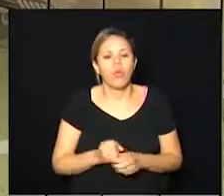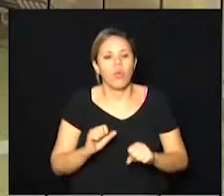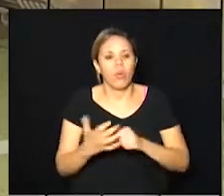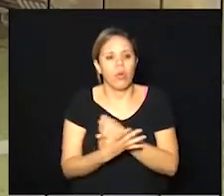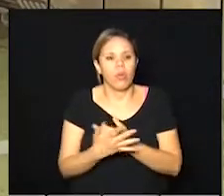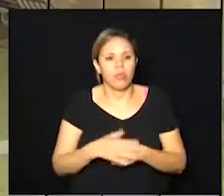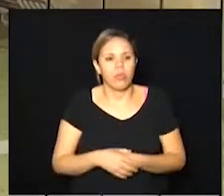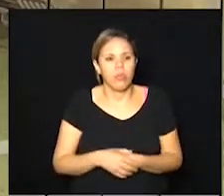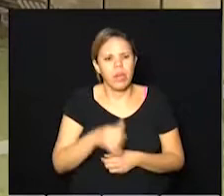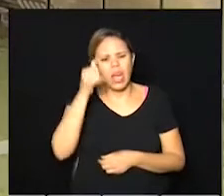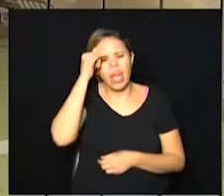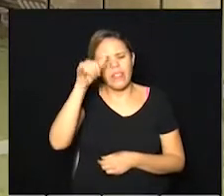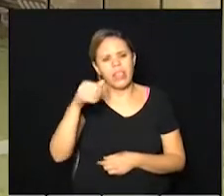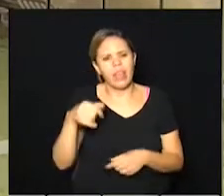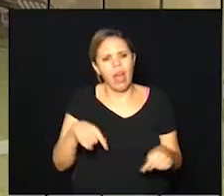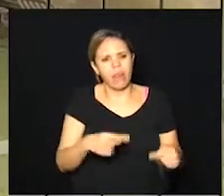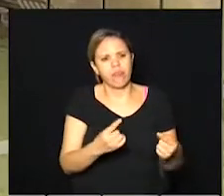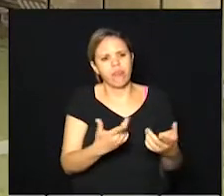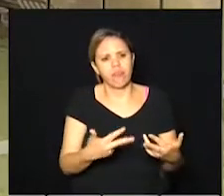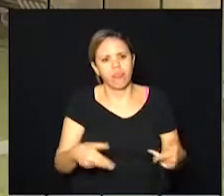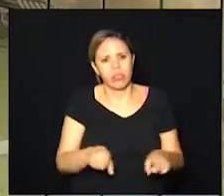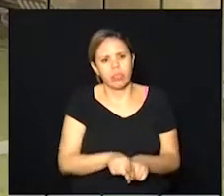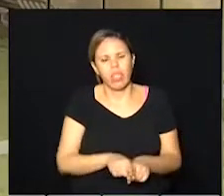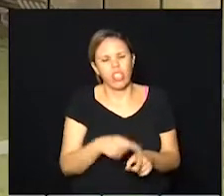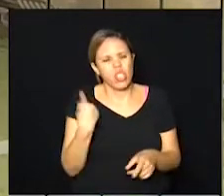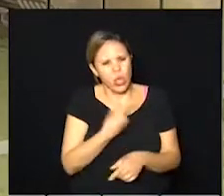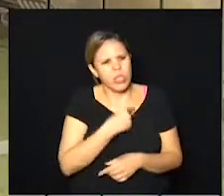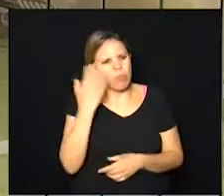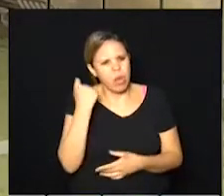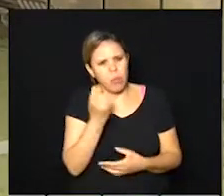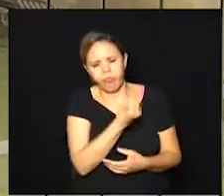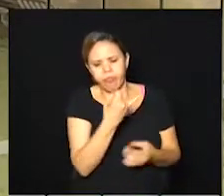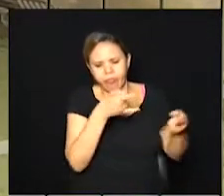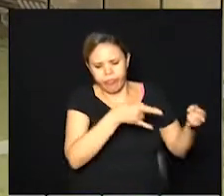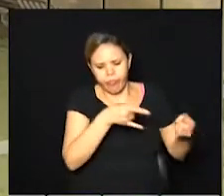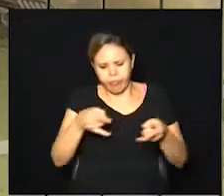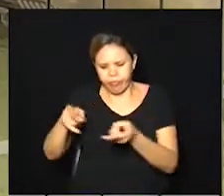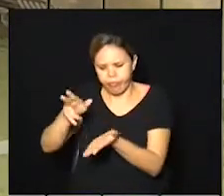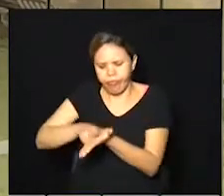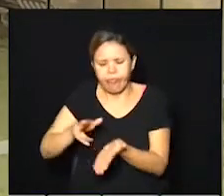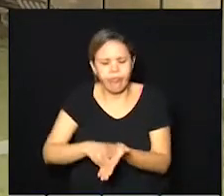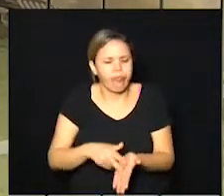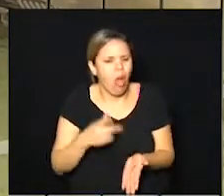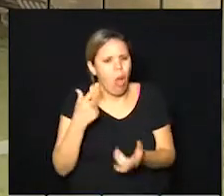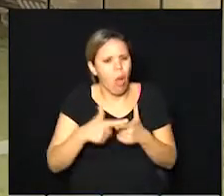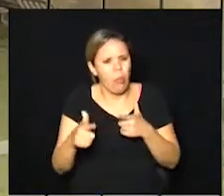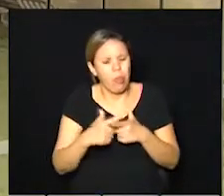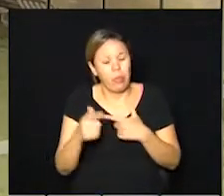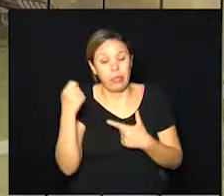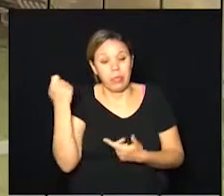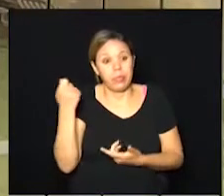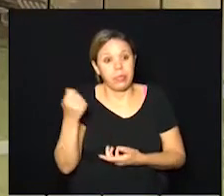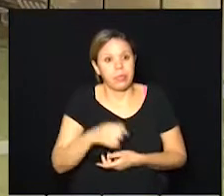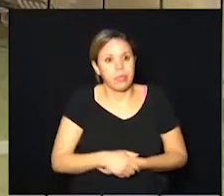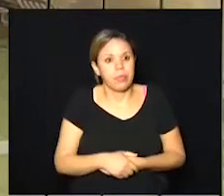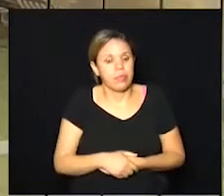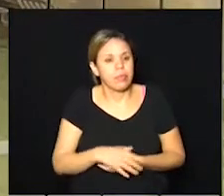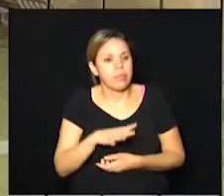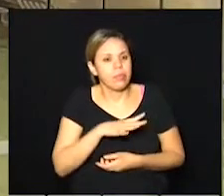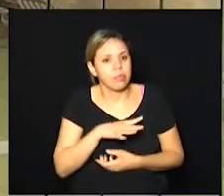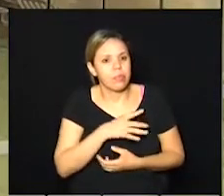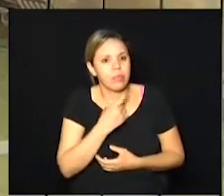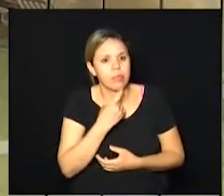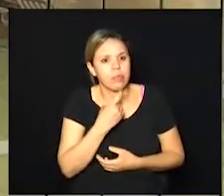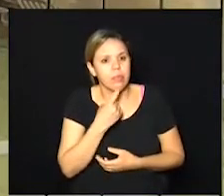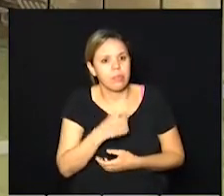combate nos leitos. A gente sabe que é um problema bastante grave na cidade de